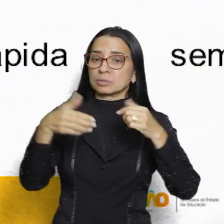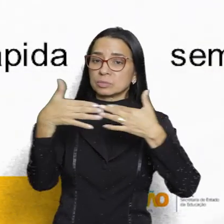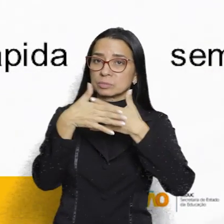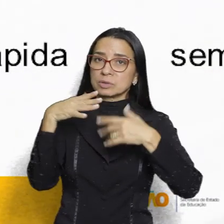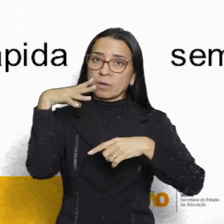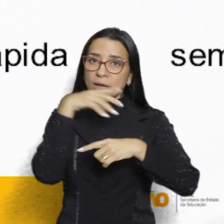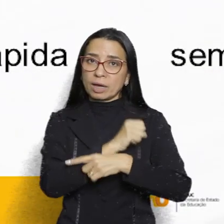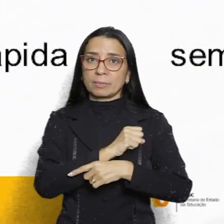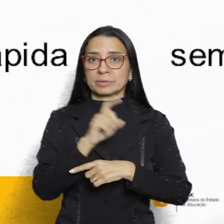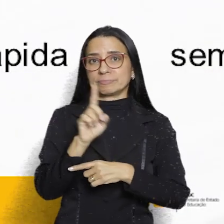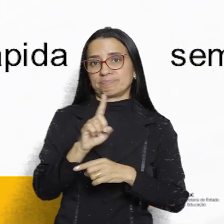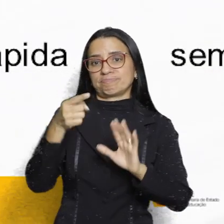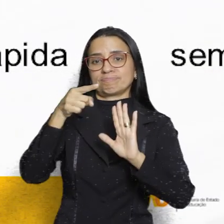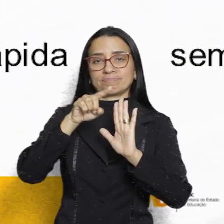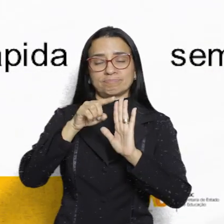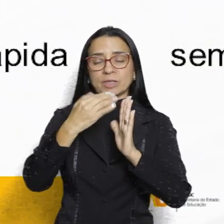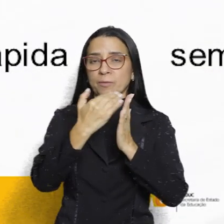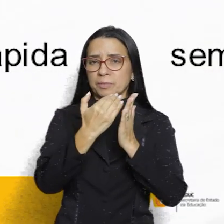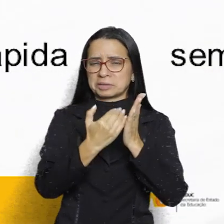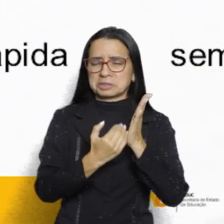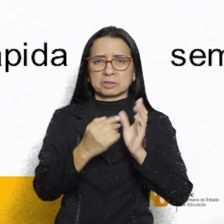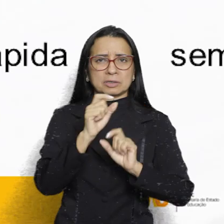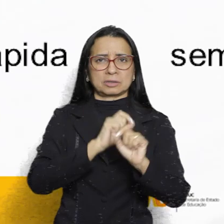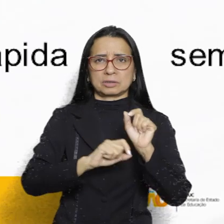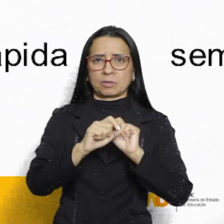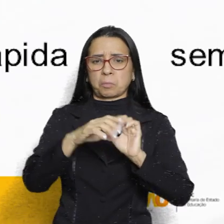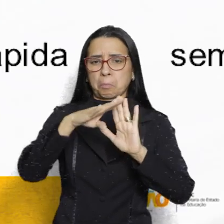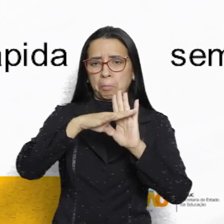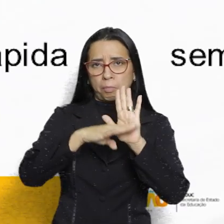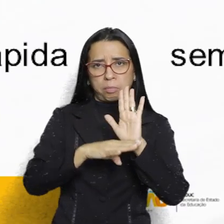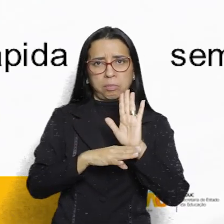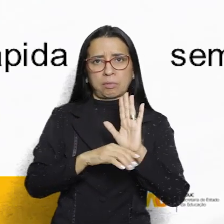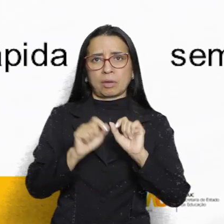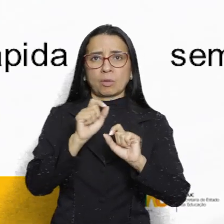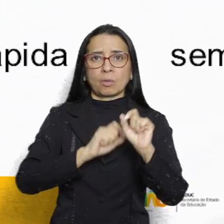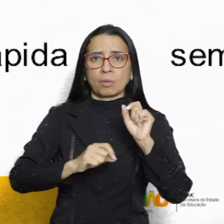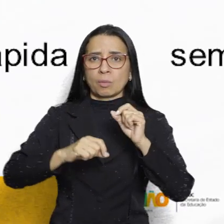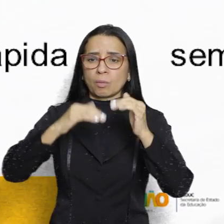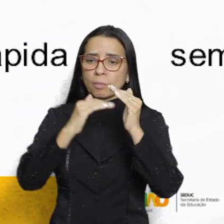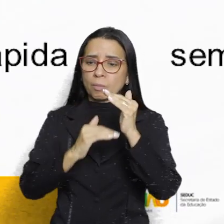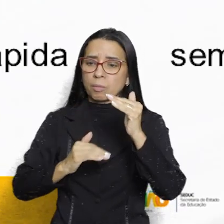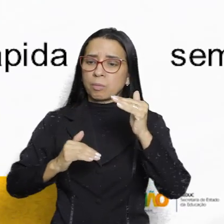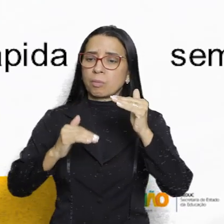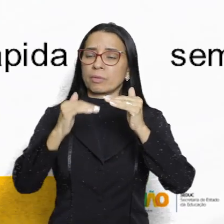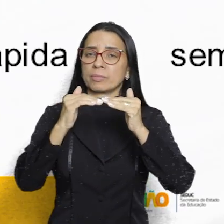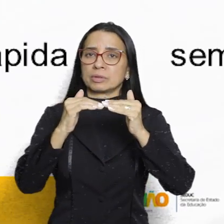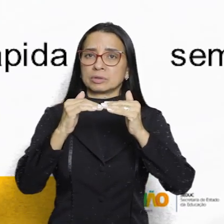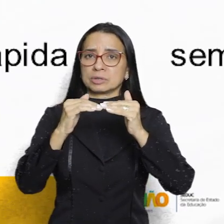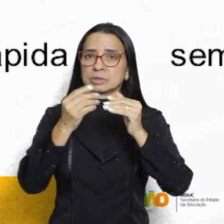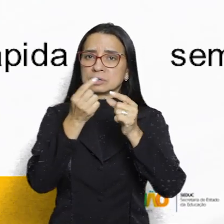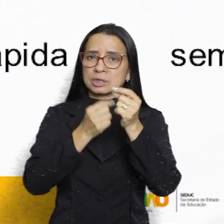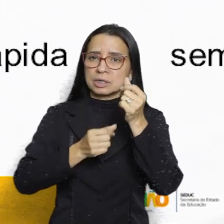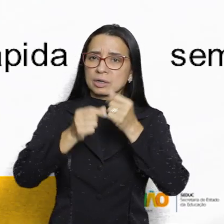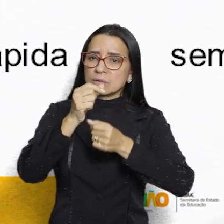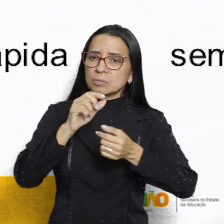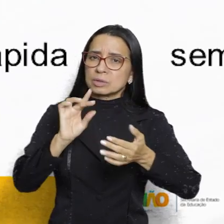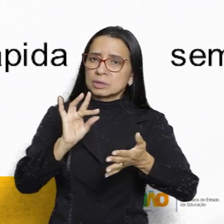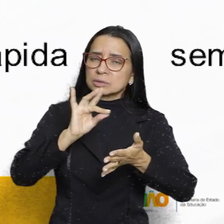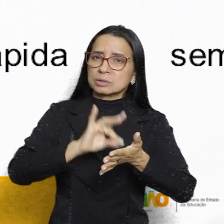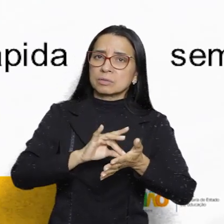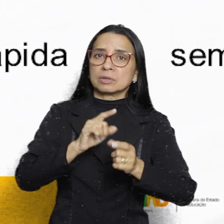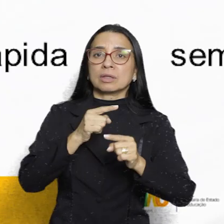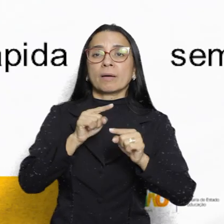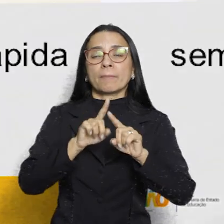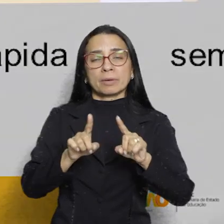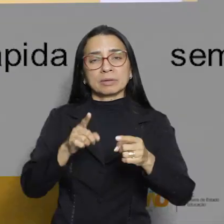rápida e não planejada. País como o nosso, que nós consideramos como emergente, tem a economia sólida, mas ainda